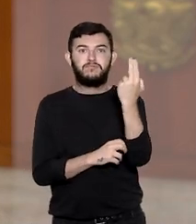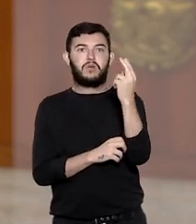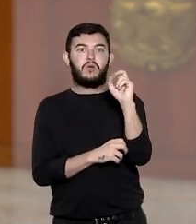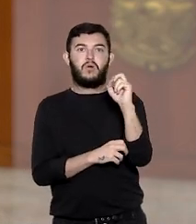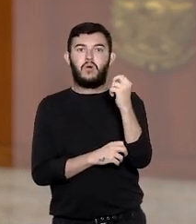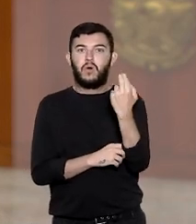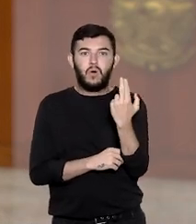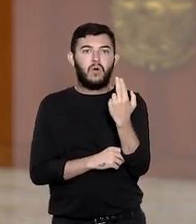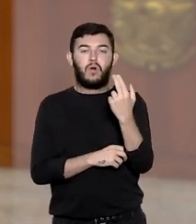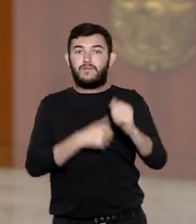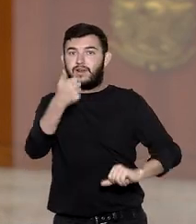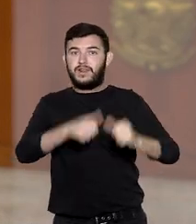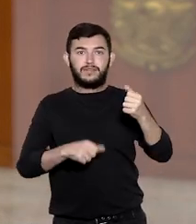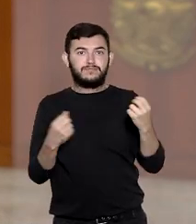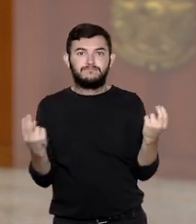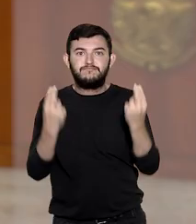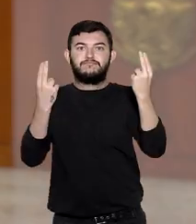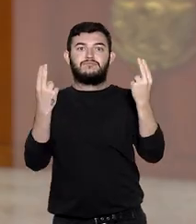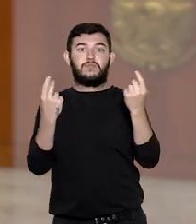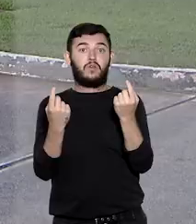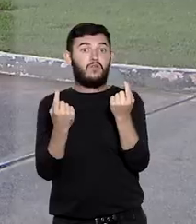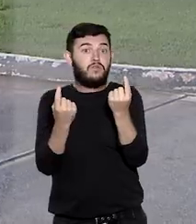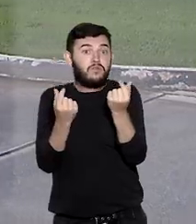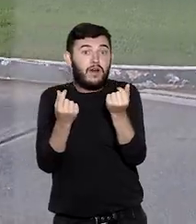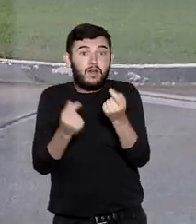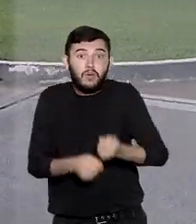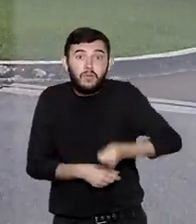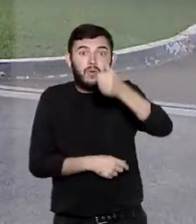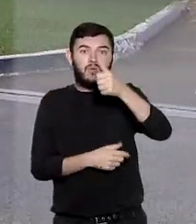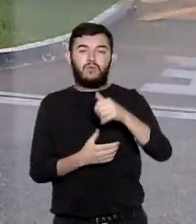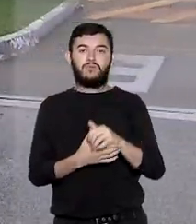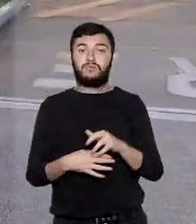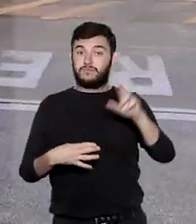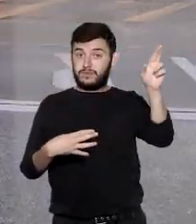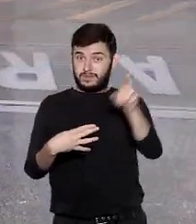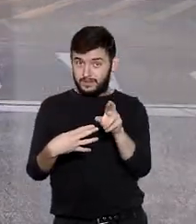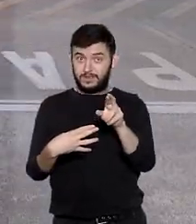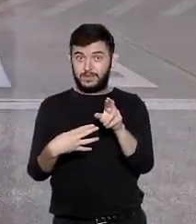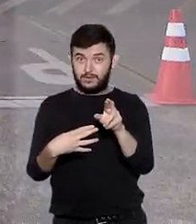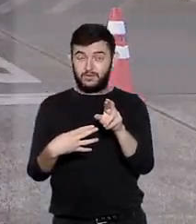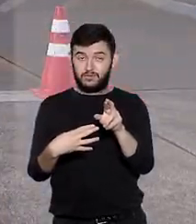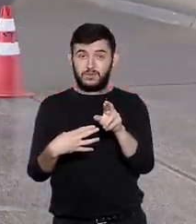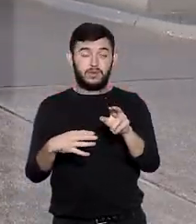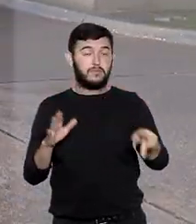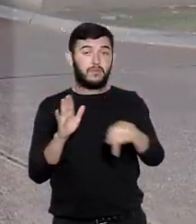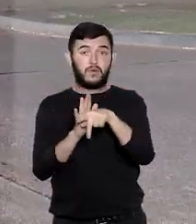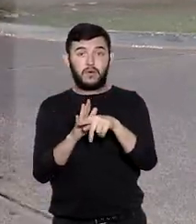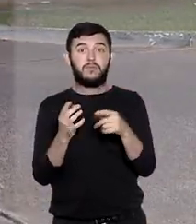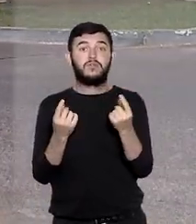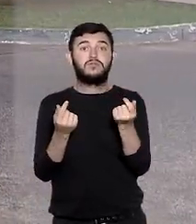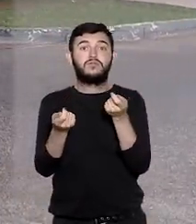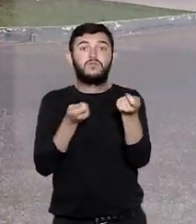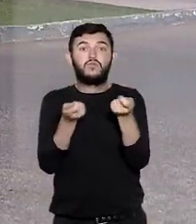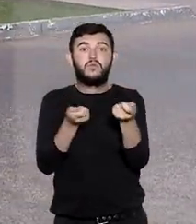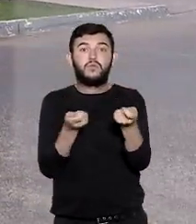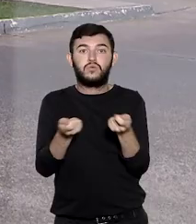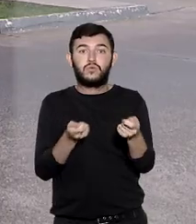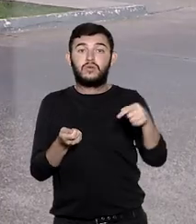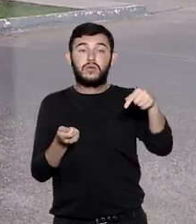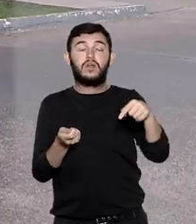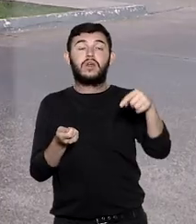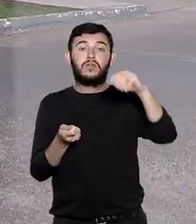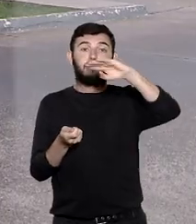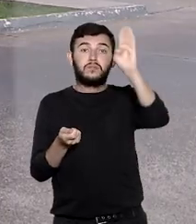irrisório, ou o valor da causa for muito baixo. Os recursos extraordinários foram interpostos pela Fazenda Nacional e pela